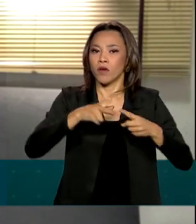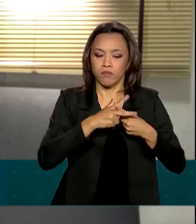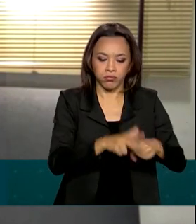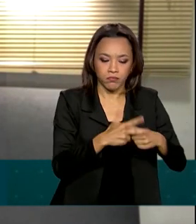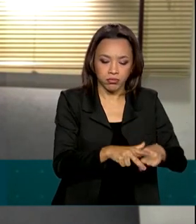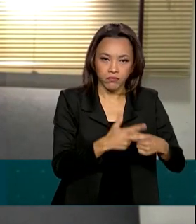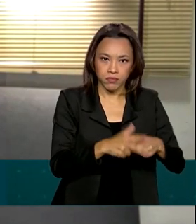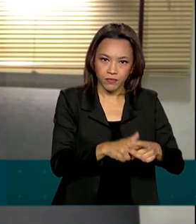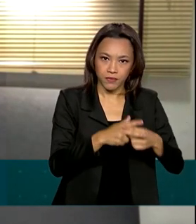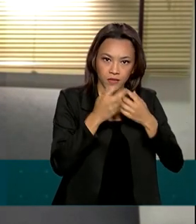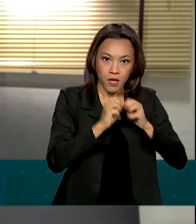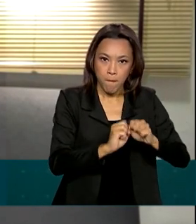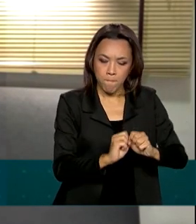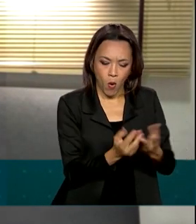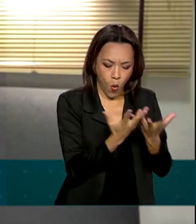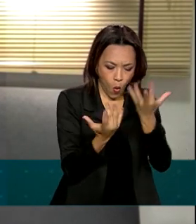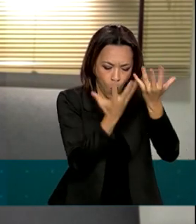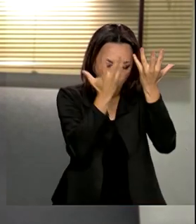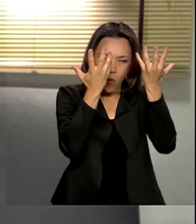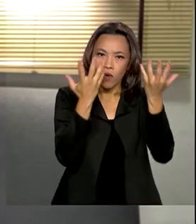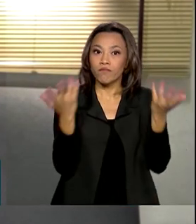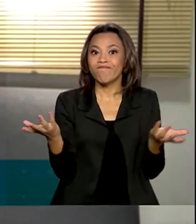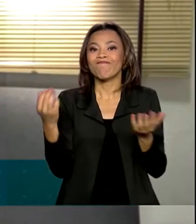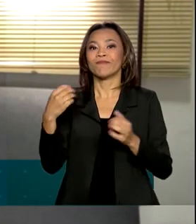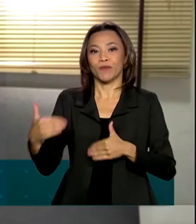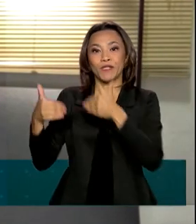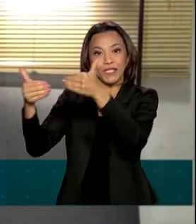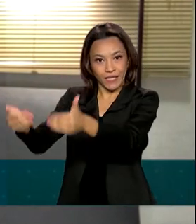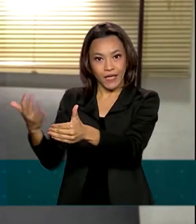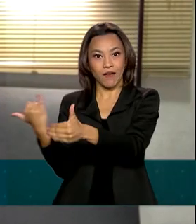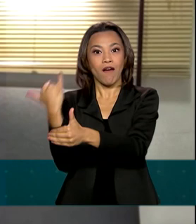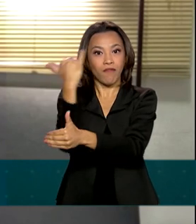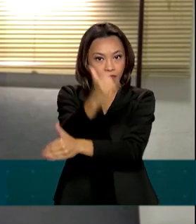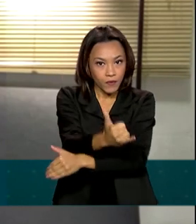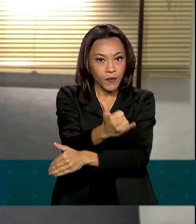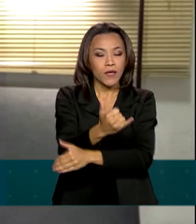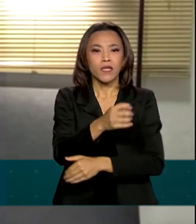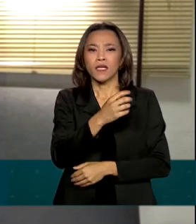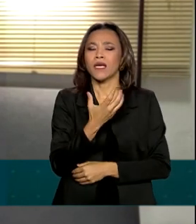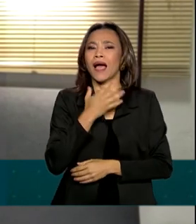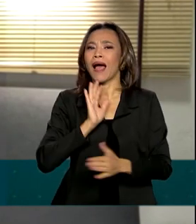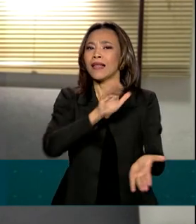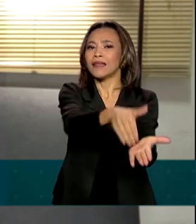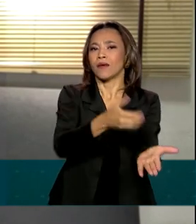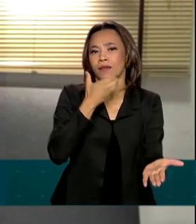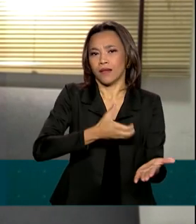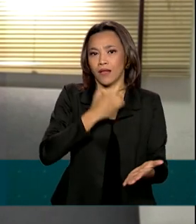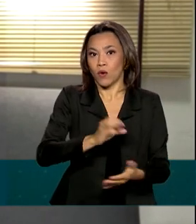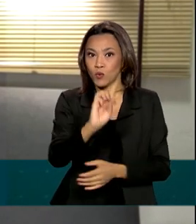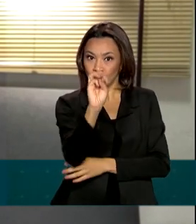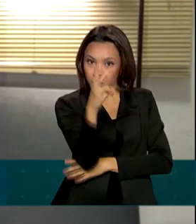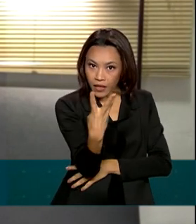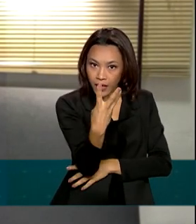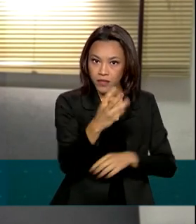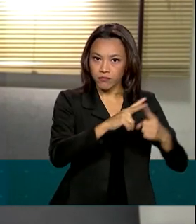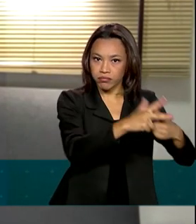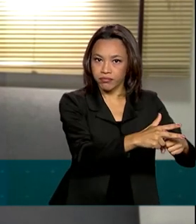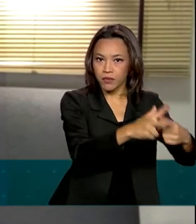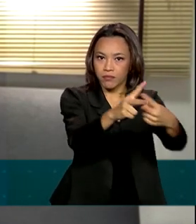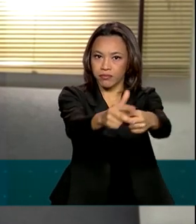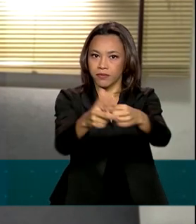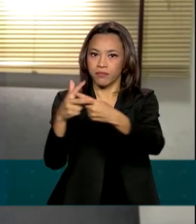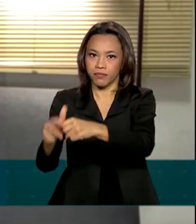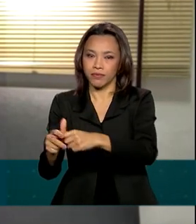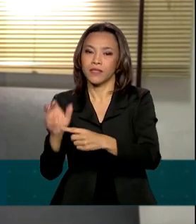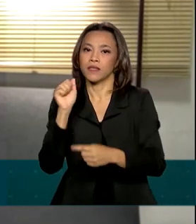transformador, o Ministério informou que até o Natal, todos os três transformadores da subestação de Macapá